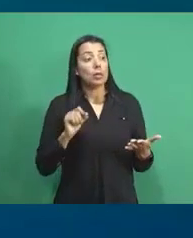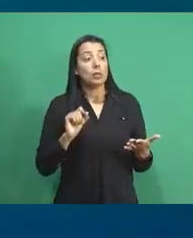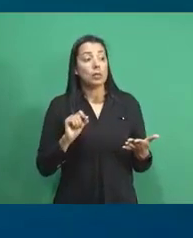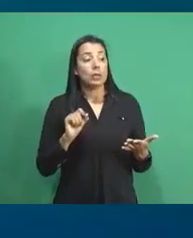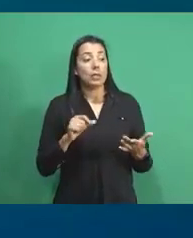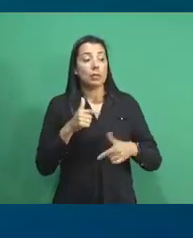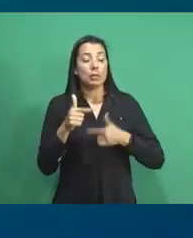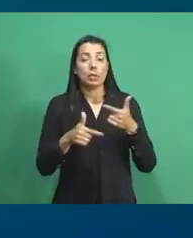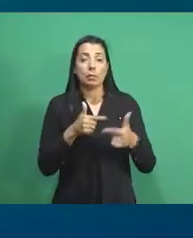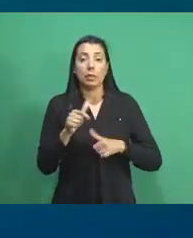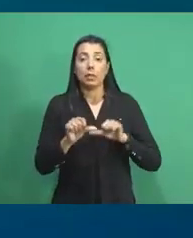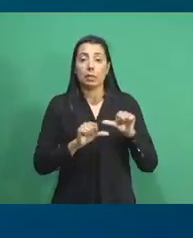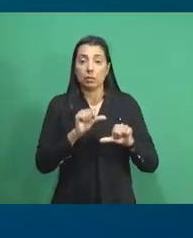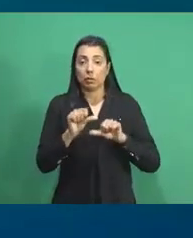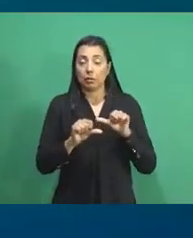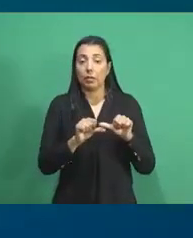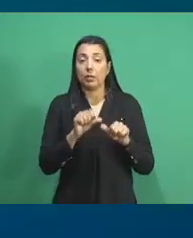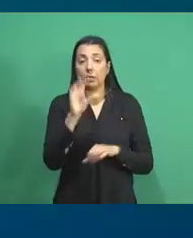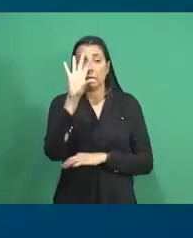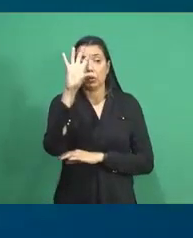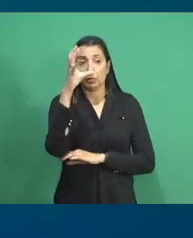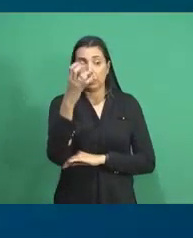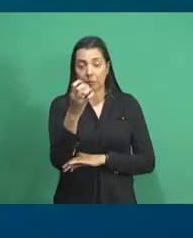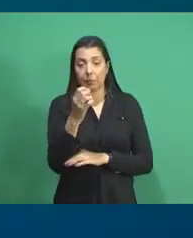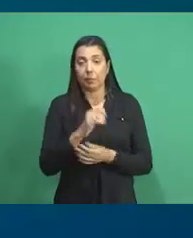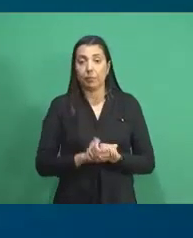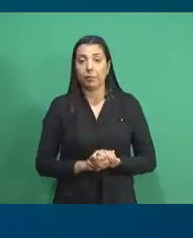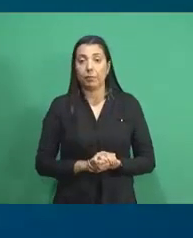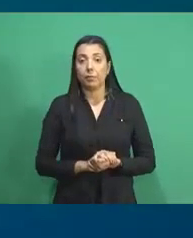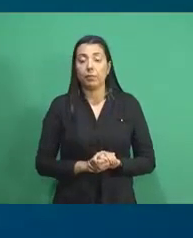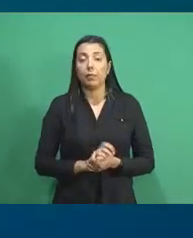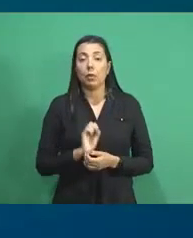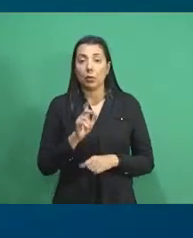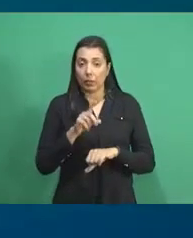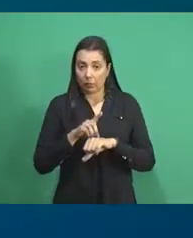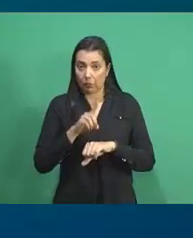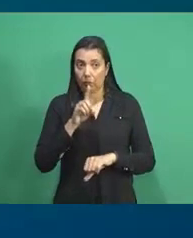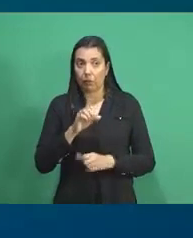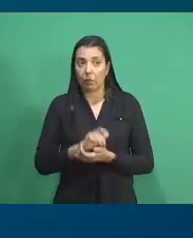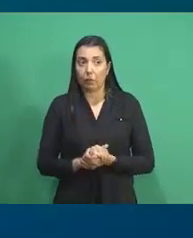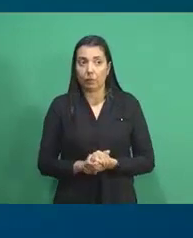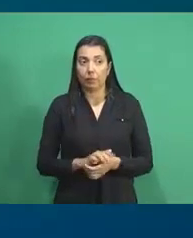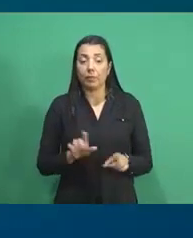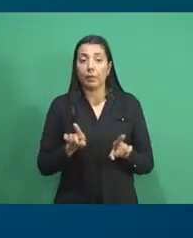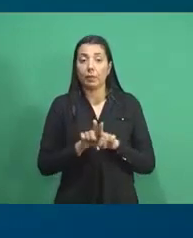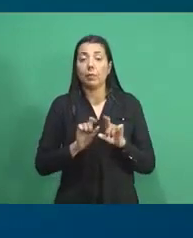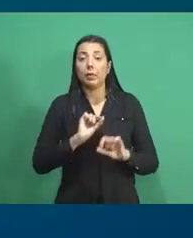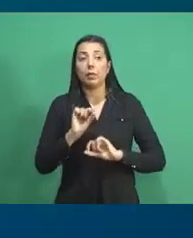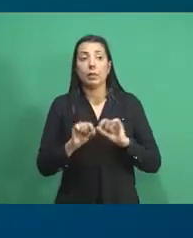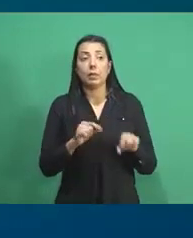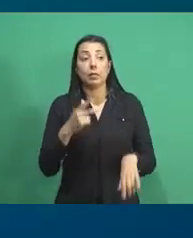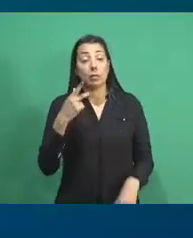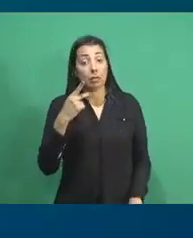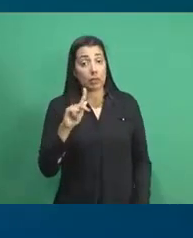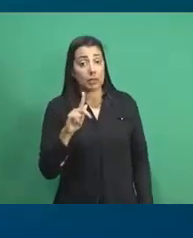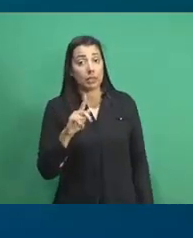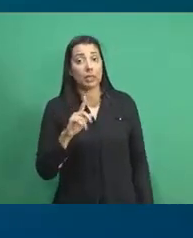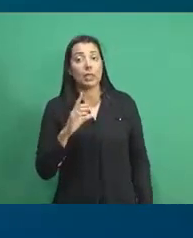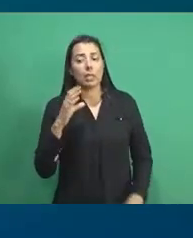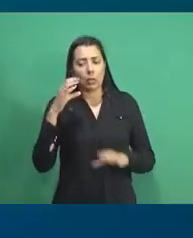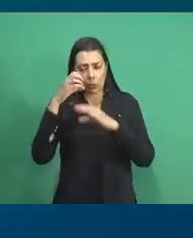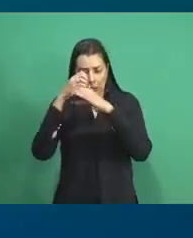ação e às mudanças climáticas. Doutora, além disso, a senhora é de um